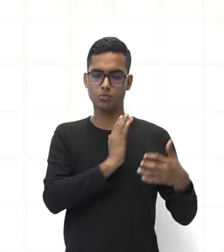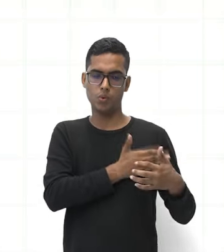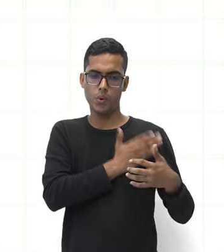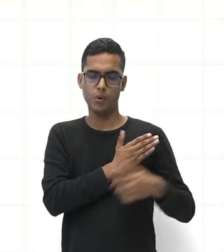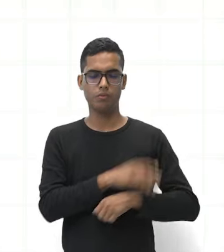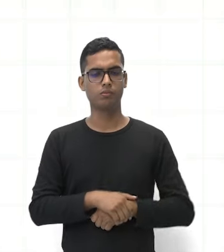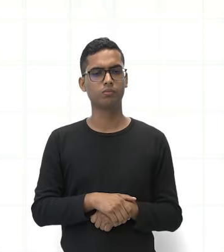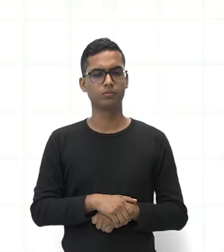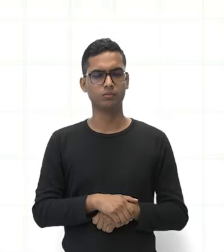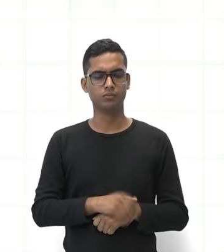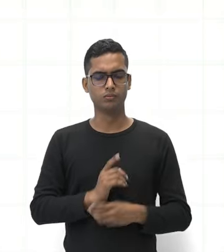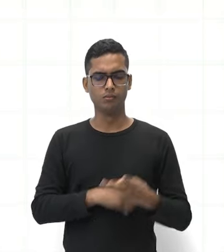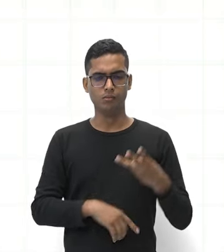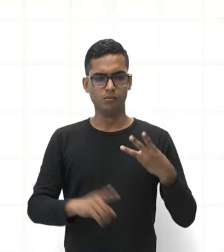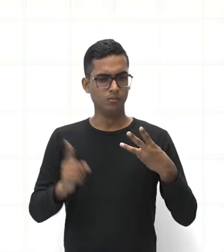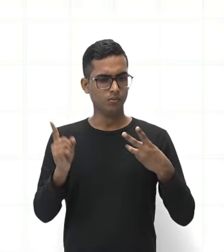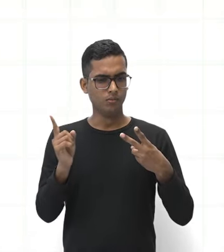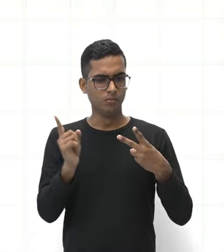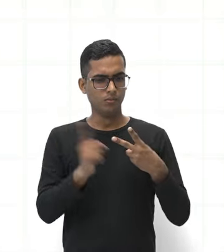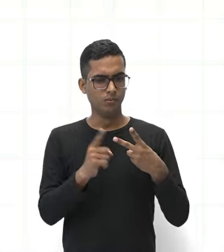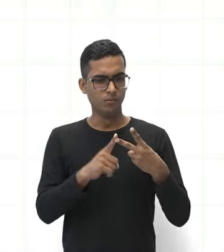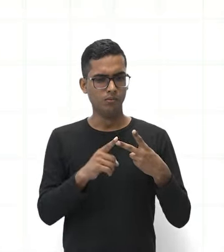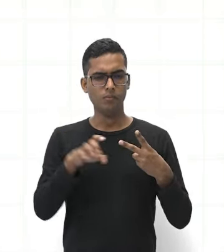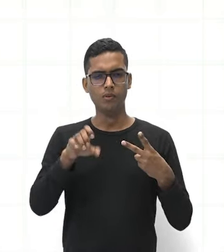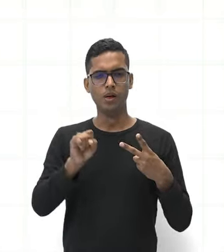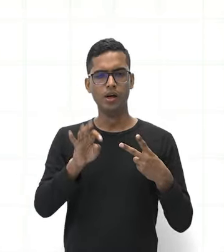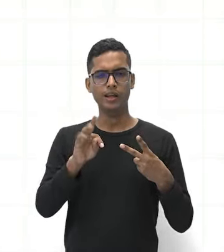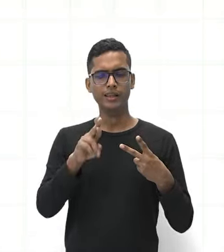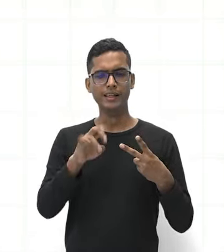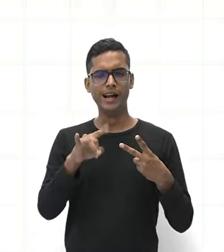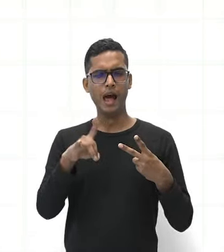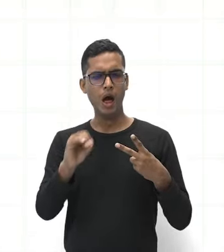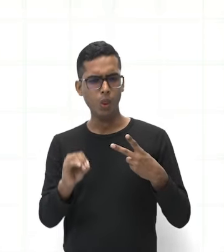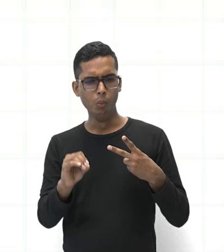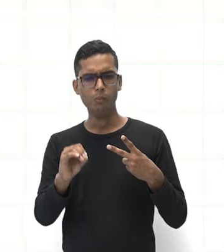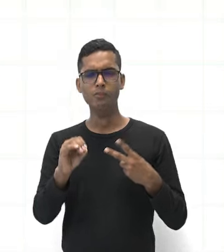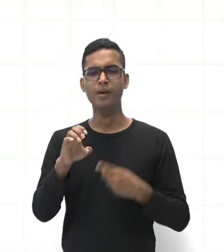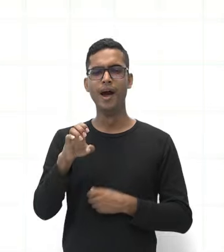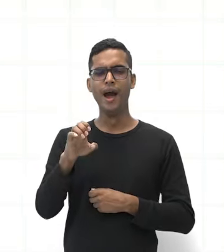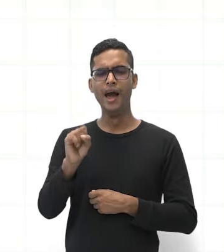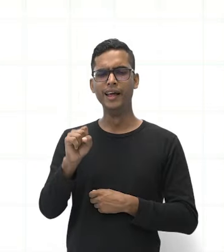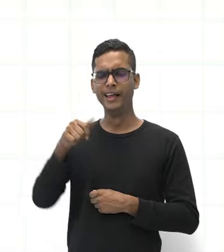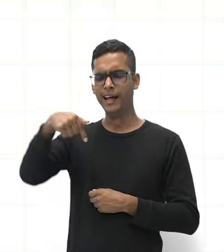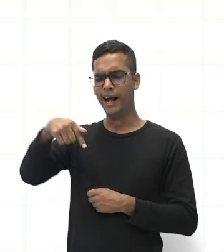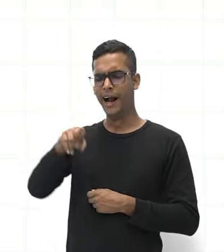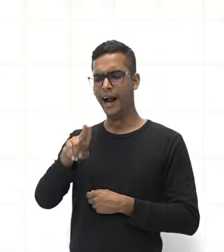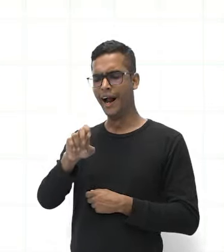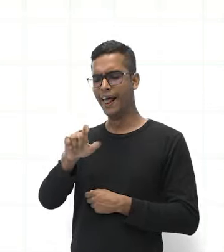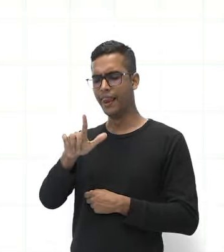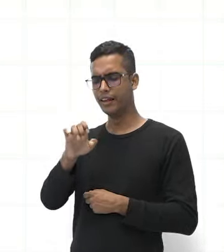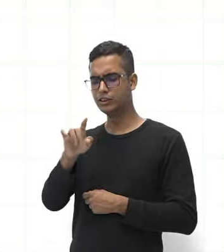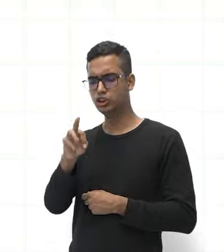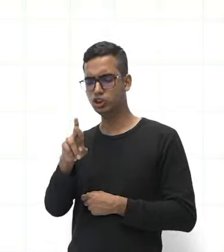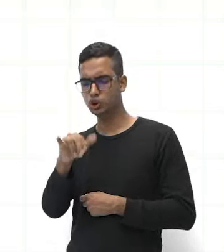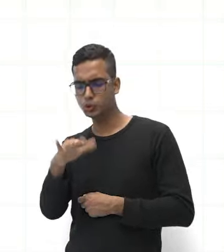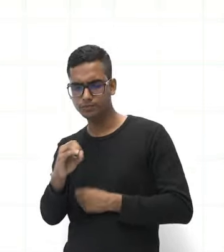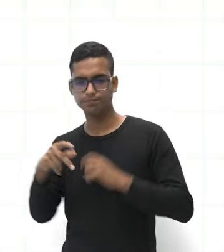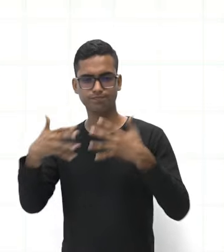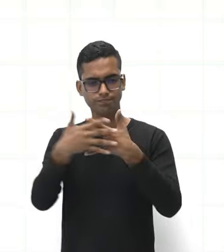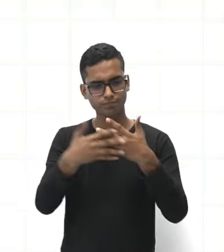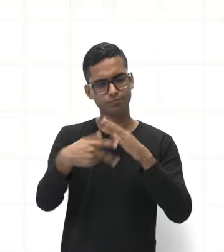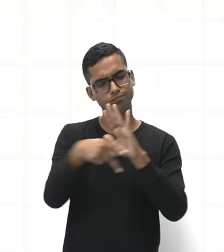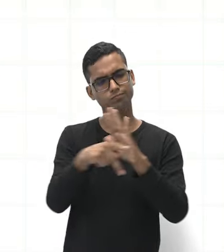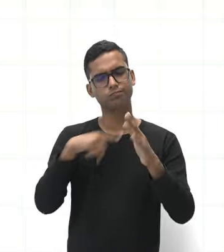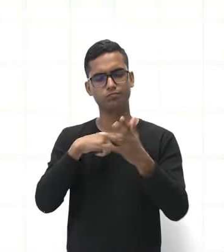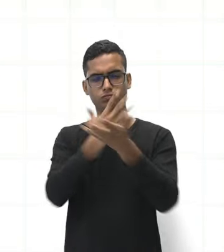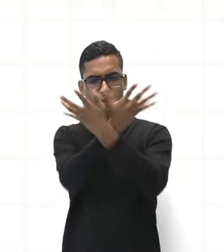O tecido estriado esquelético, já dá aí também uma dica.